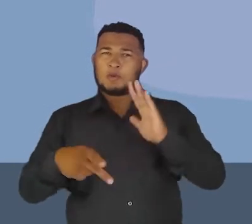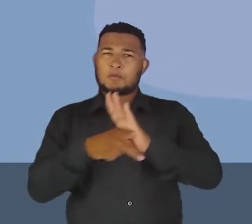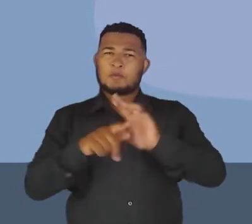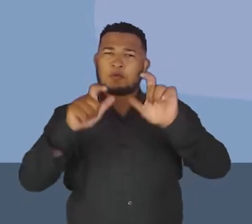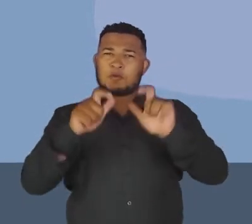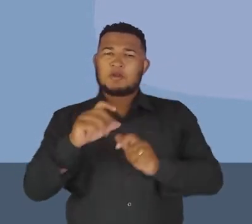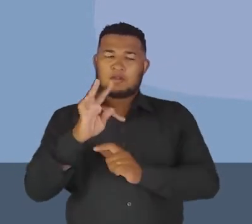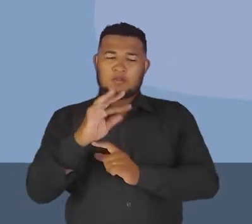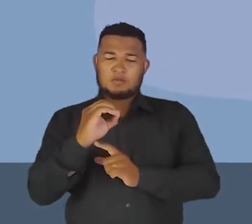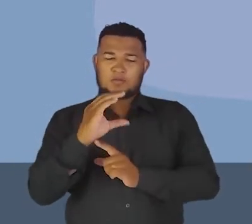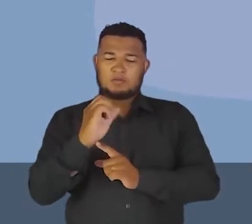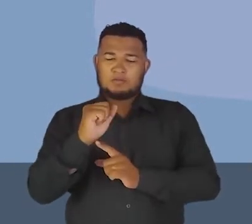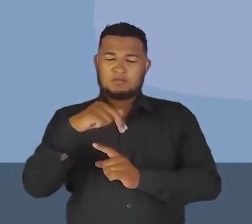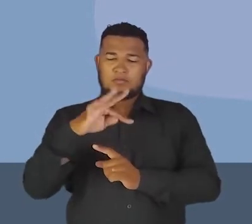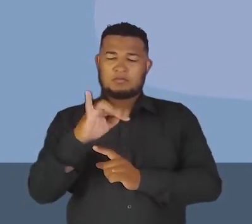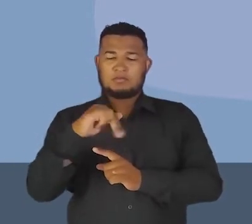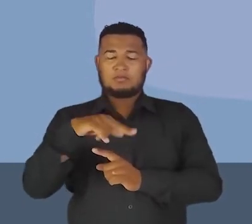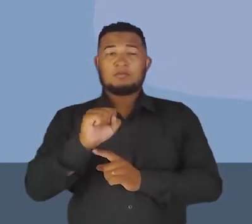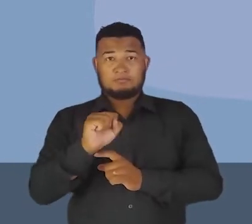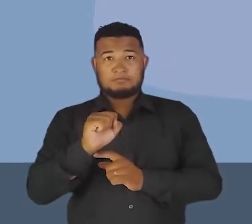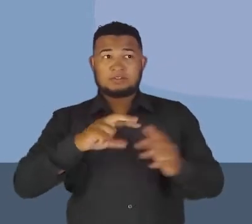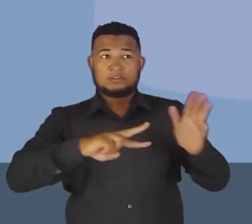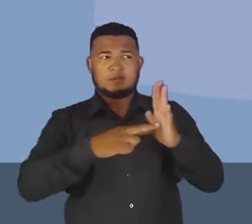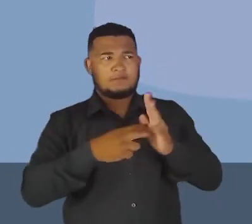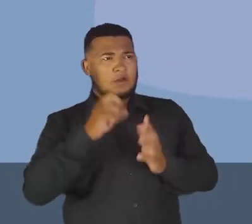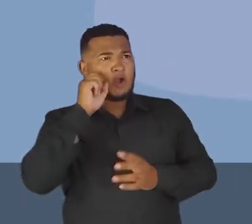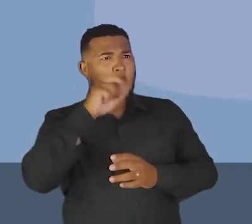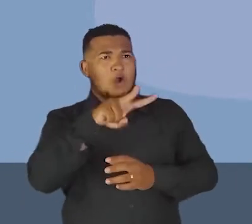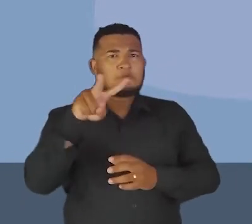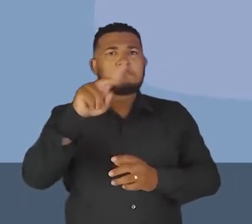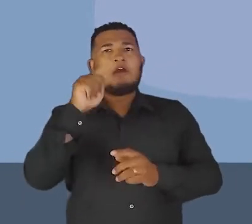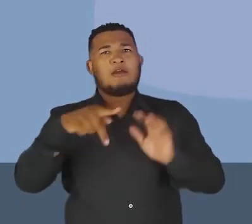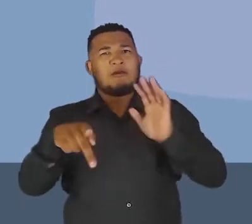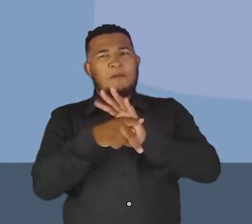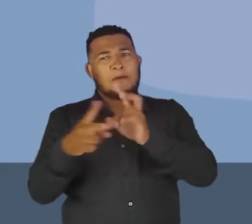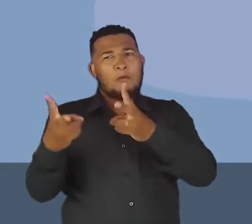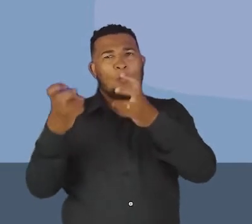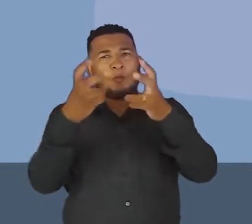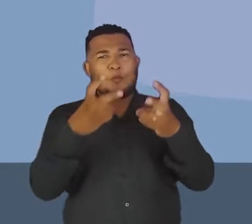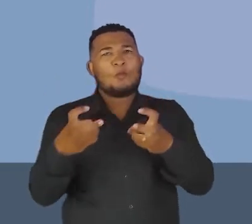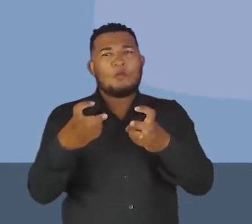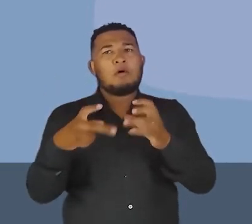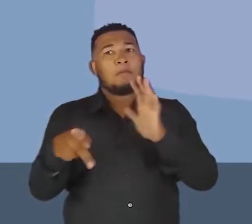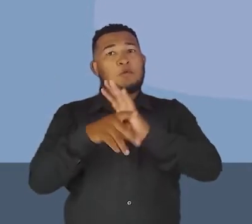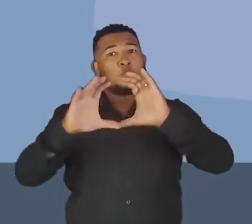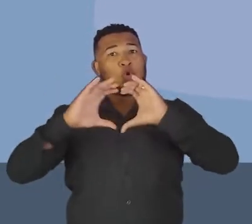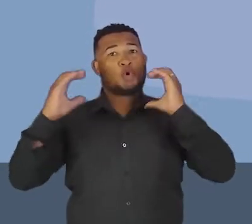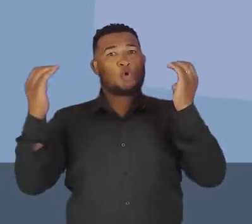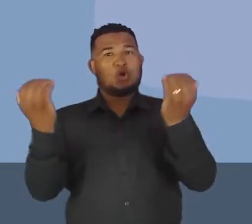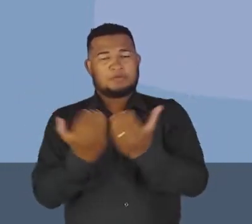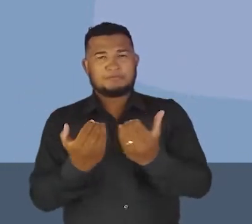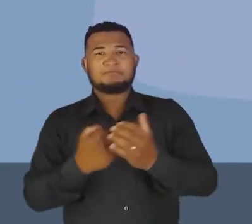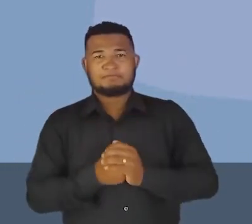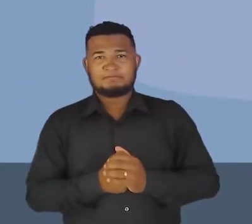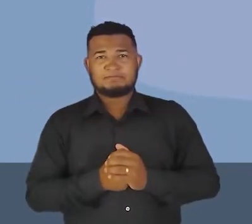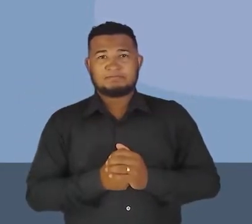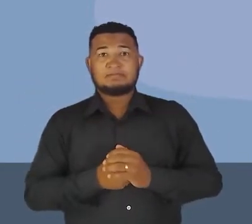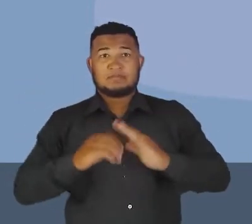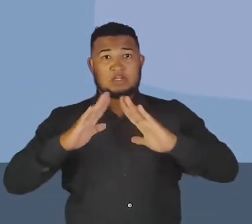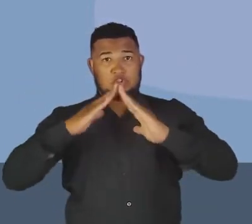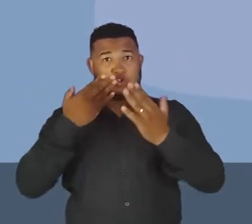que foi construída a partir das necessidades e observações de toda a comunidade. A escola